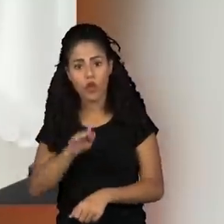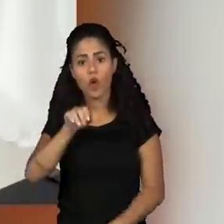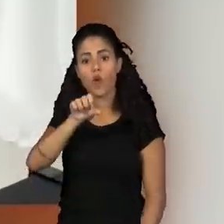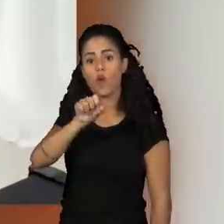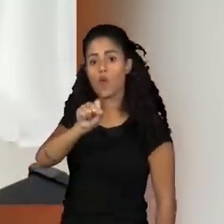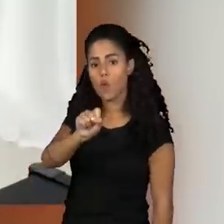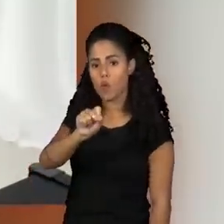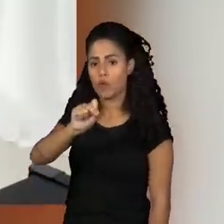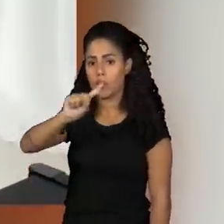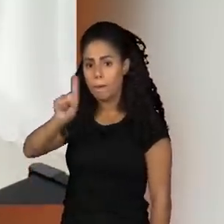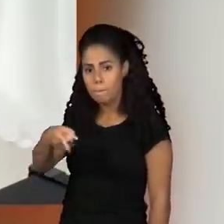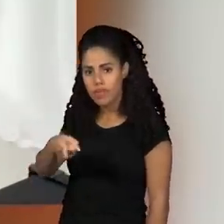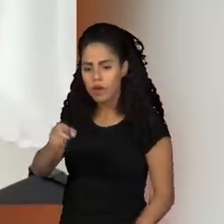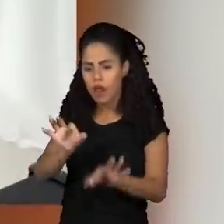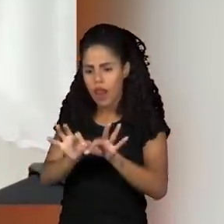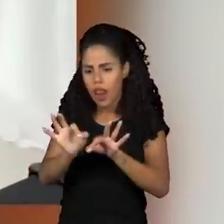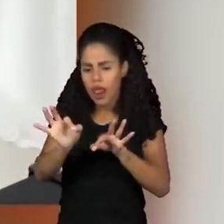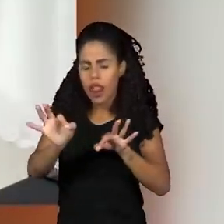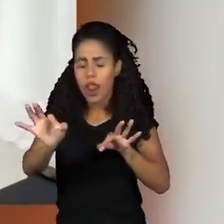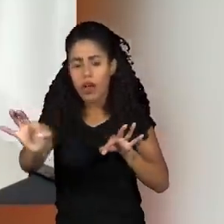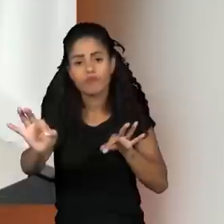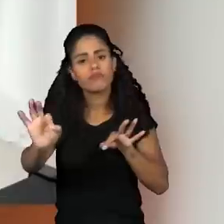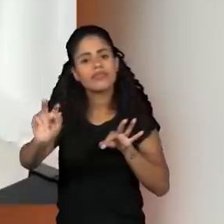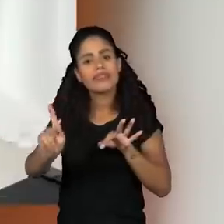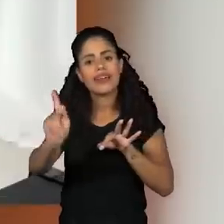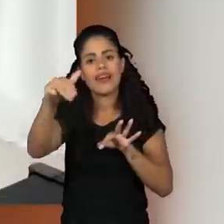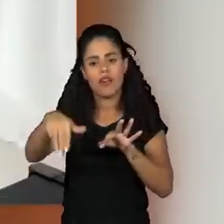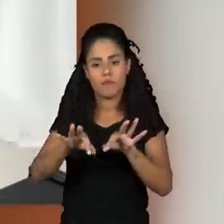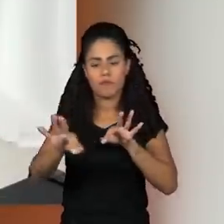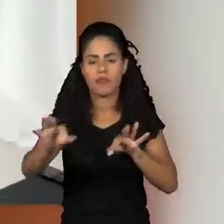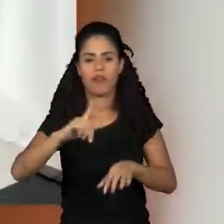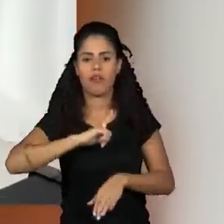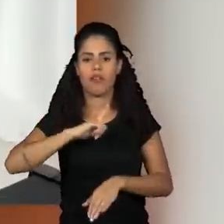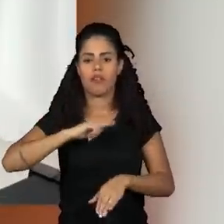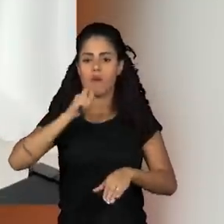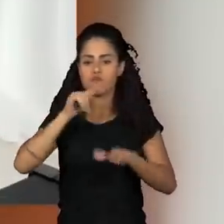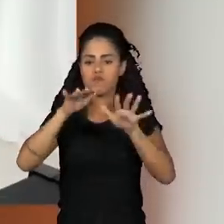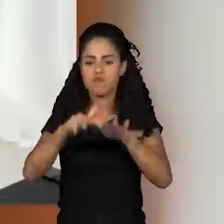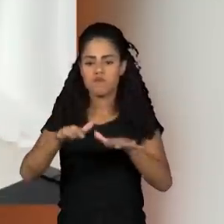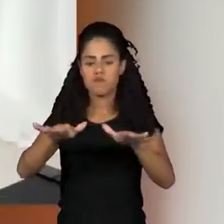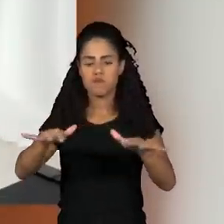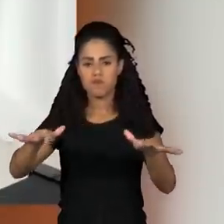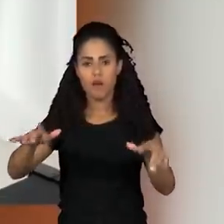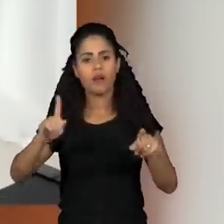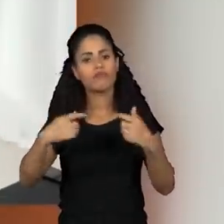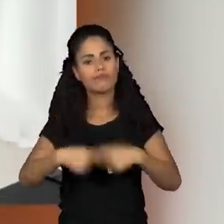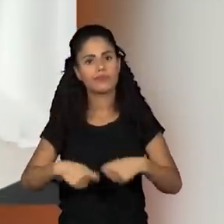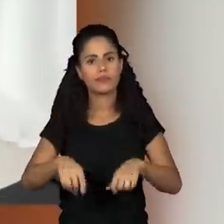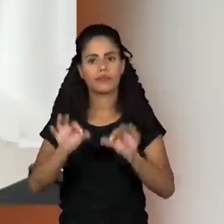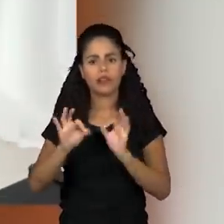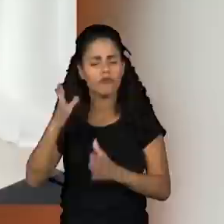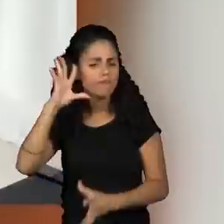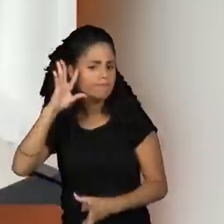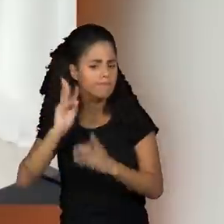quilômetros de costa, então nós também temos que voltar, nos voltar para o mar, nos voltar para o oceano, para entender até as nossas